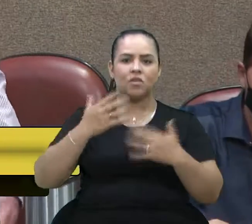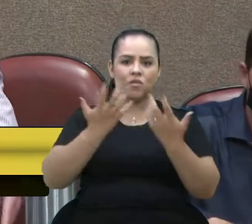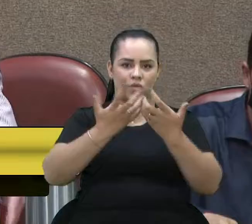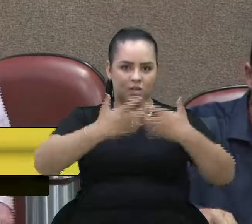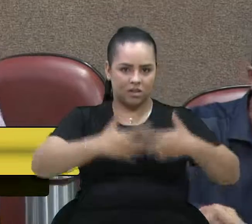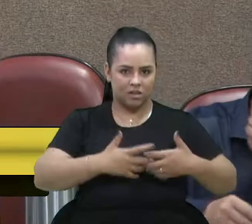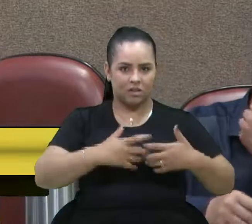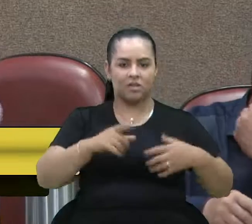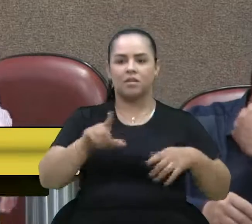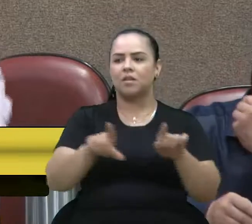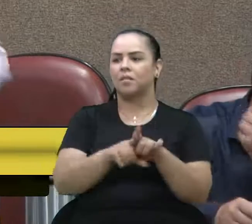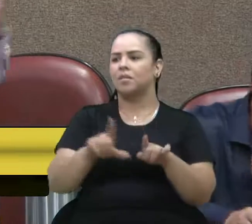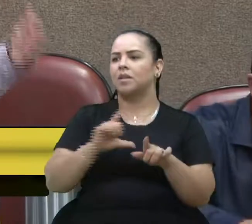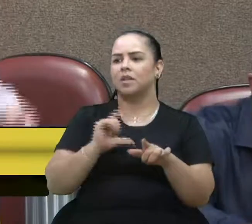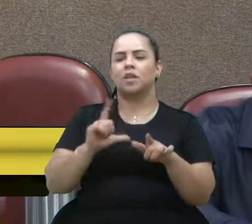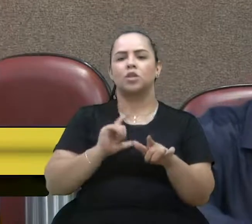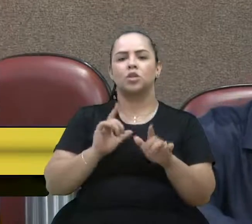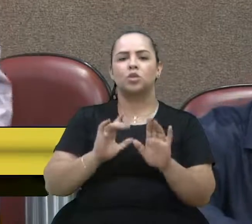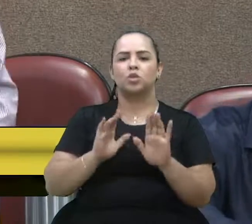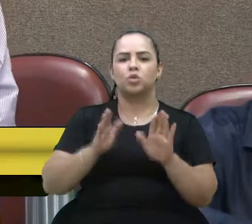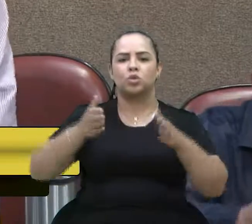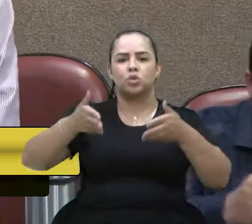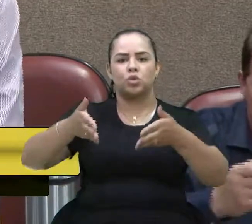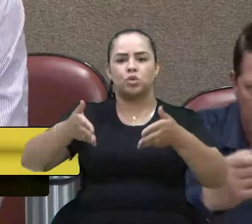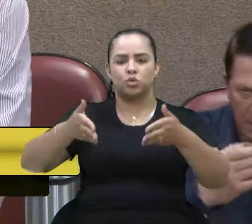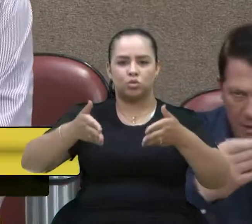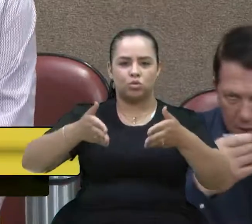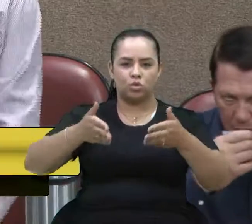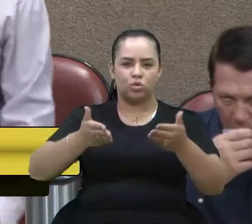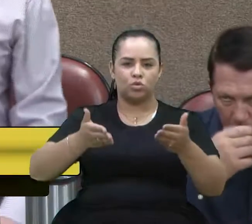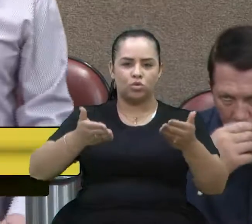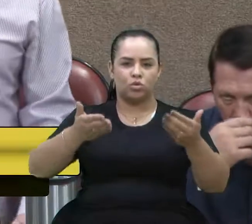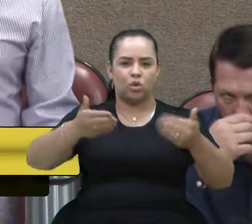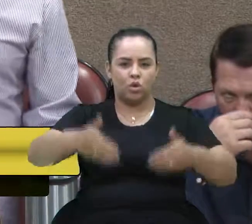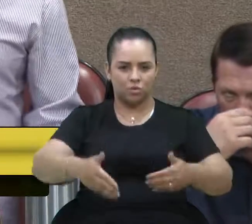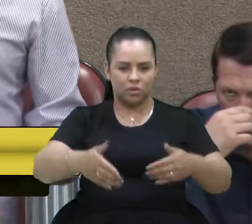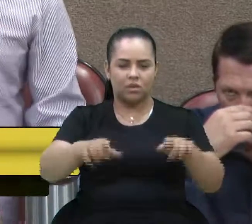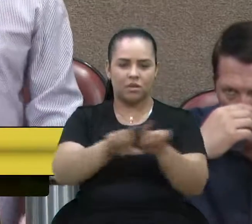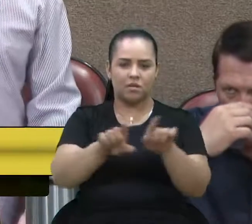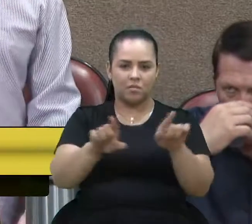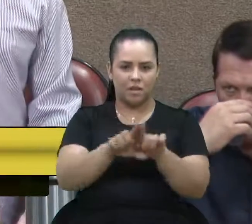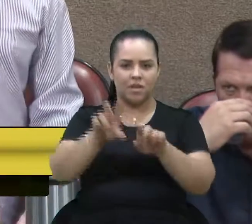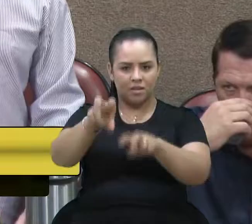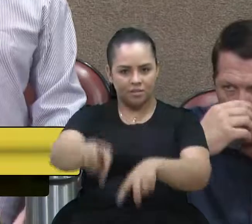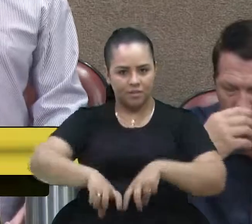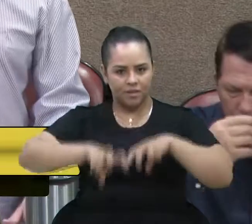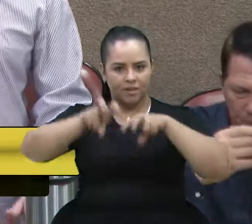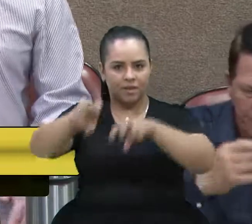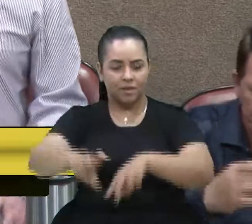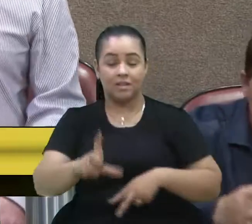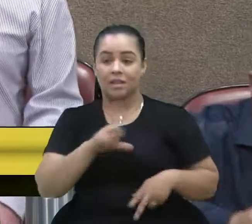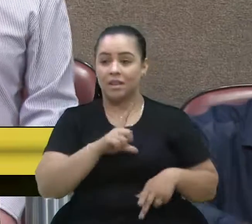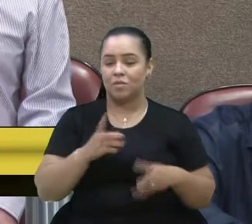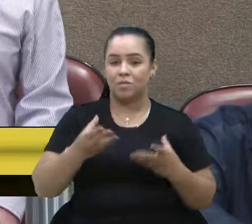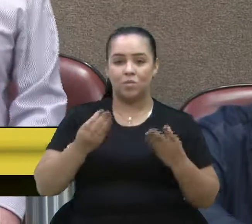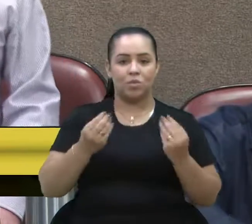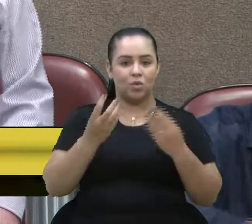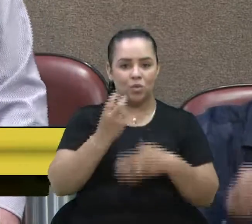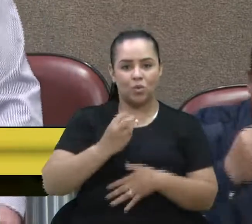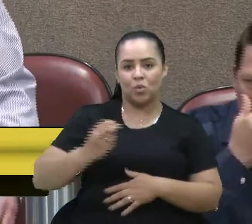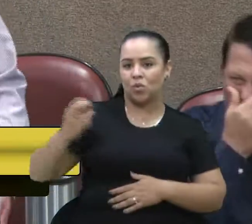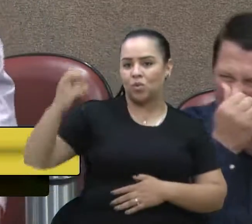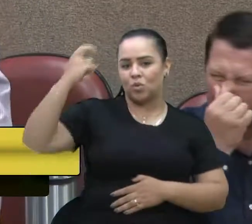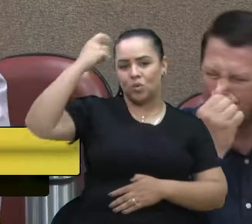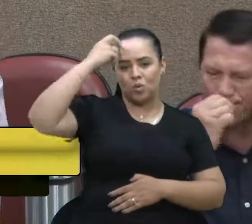questão dos jogos coloniais e tantas outras questões que trazem uma riqueza cultural, uma riqueza esportiva,